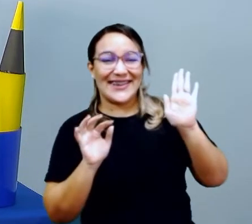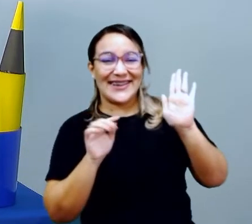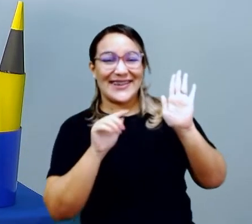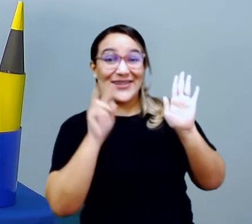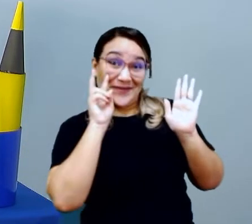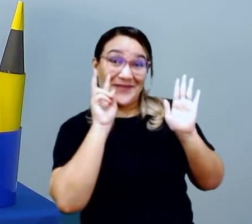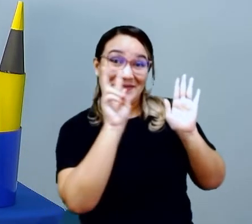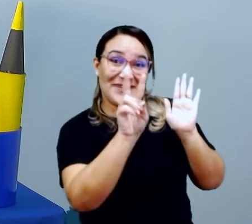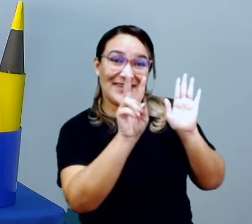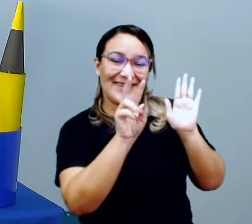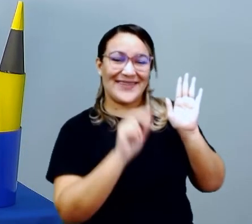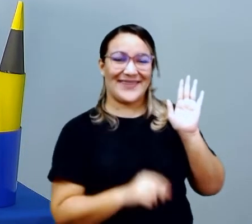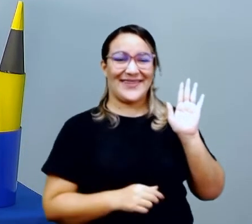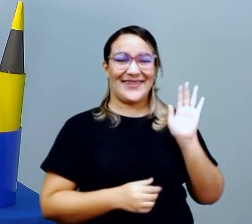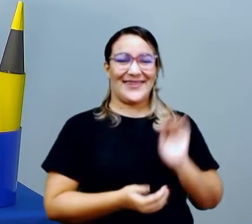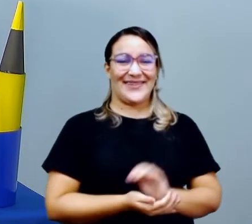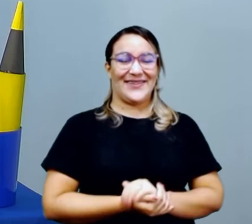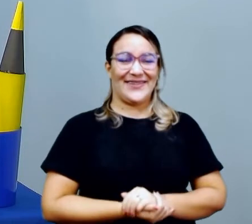Feliz.